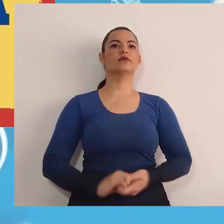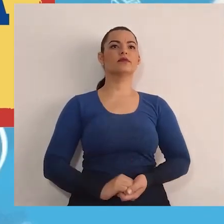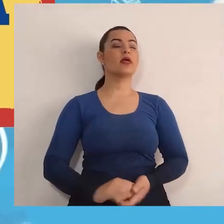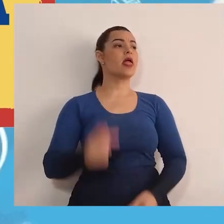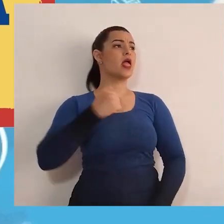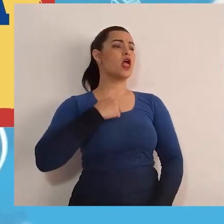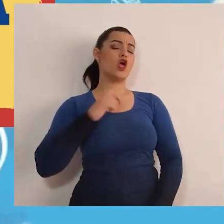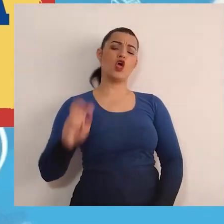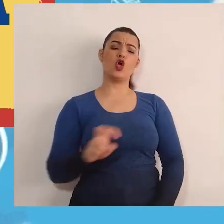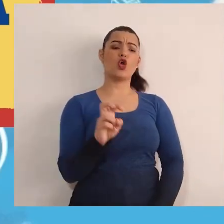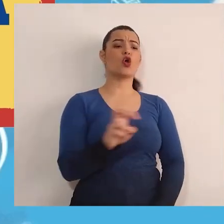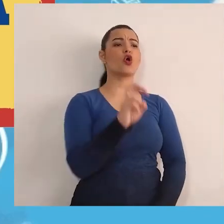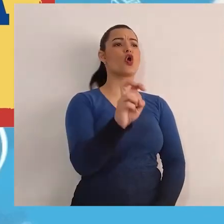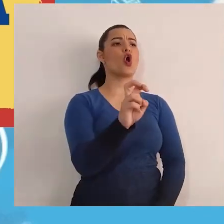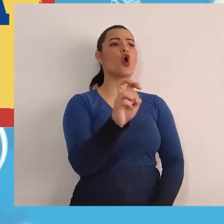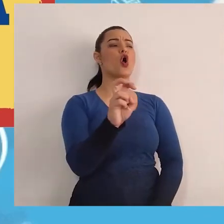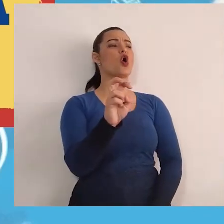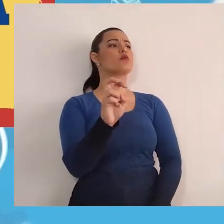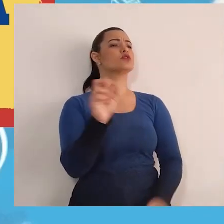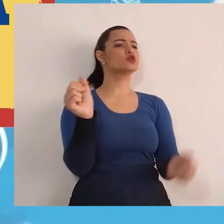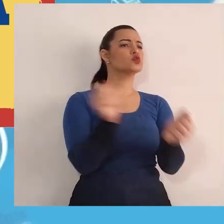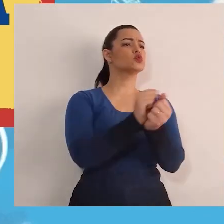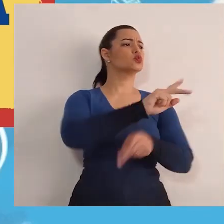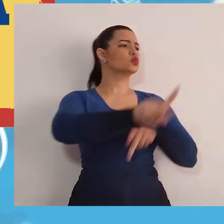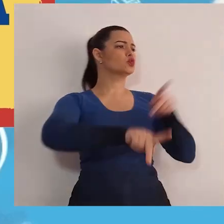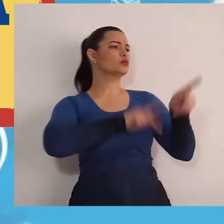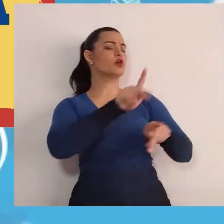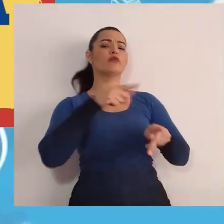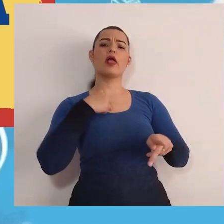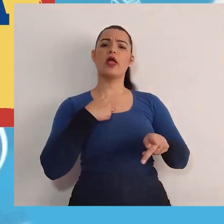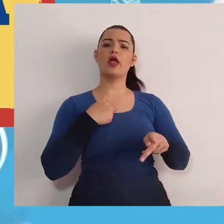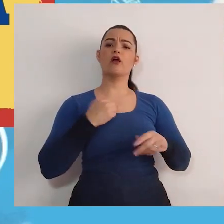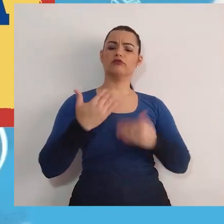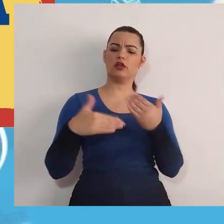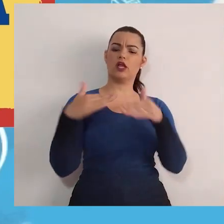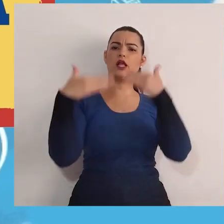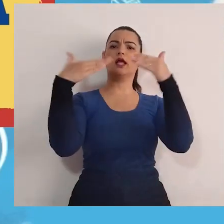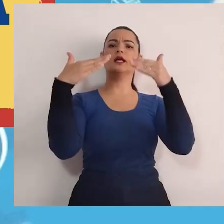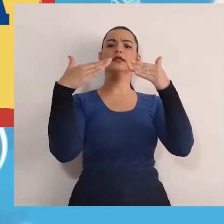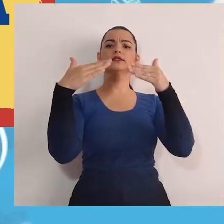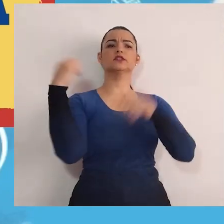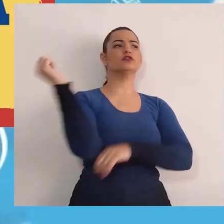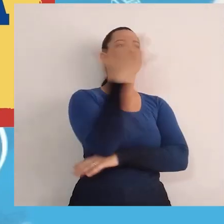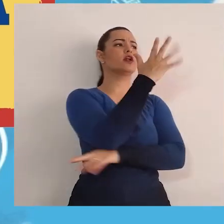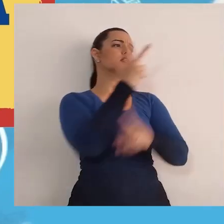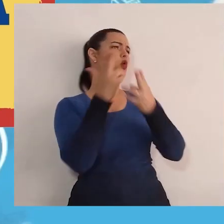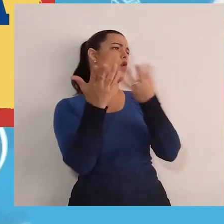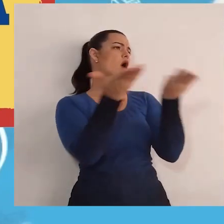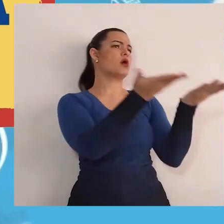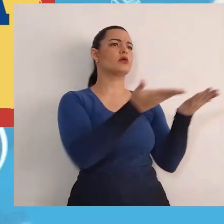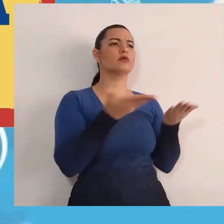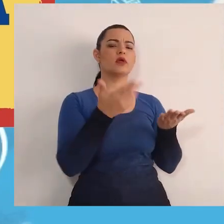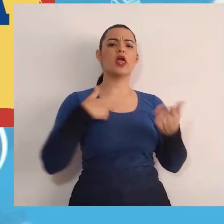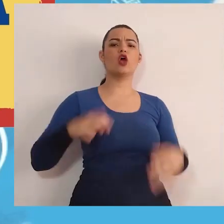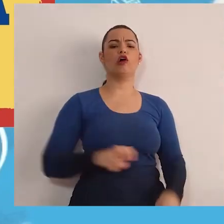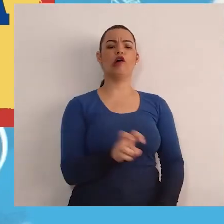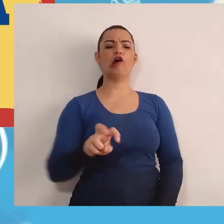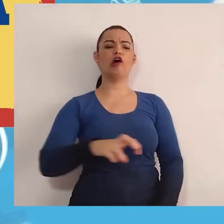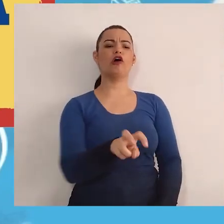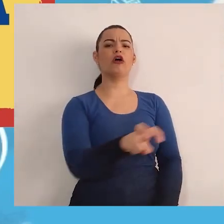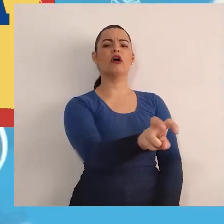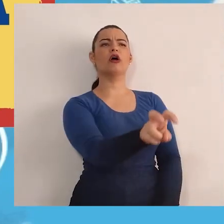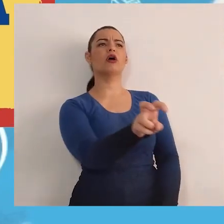cobra do povo! Eu cresci na floresta como vocês! Rastejei por muito tempo!